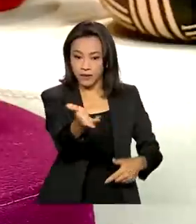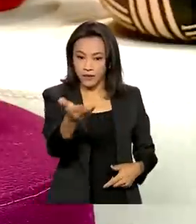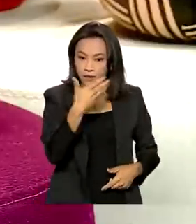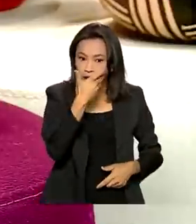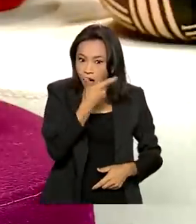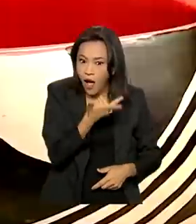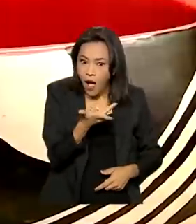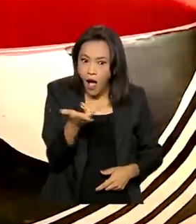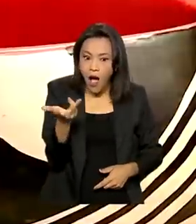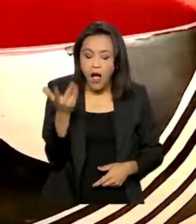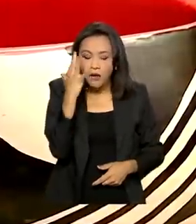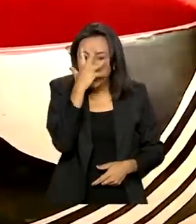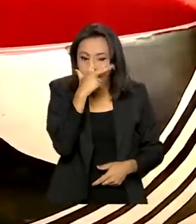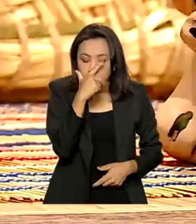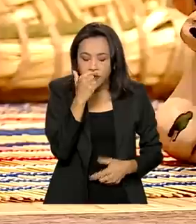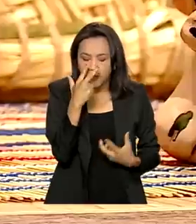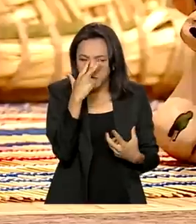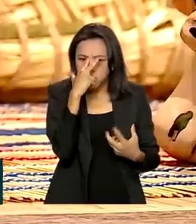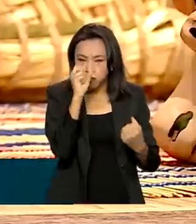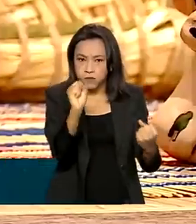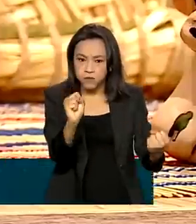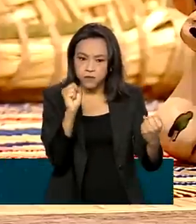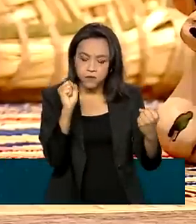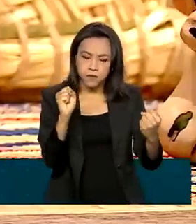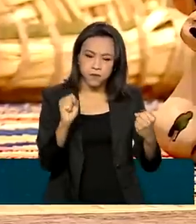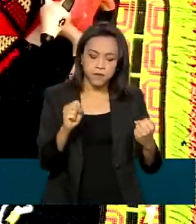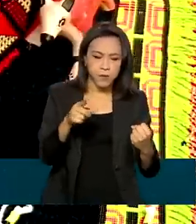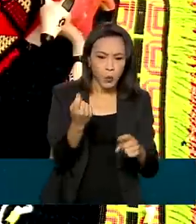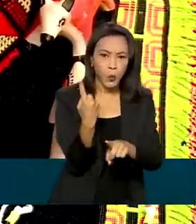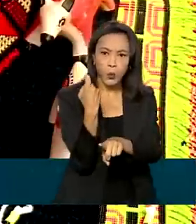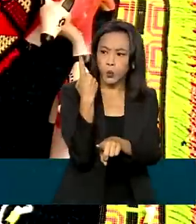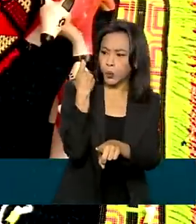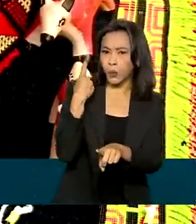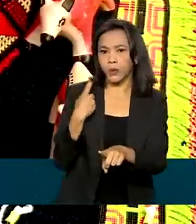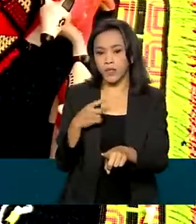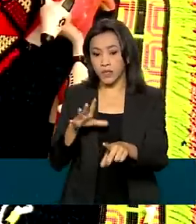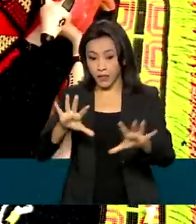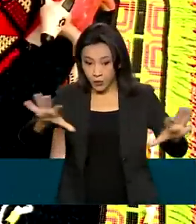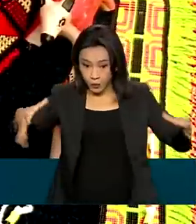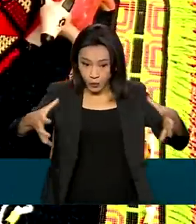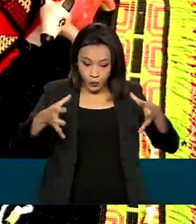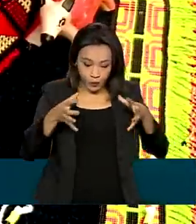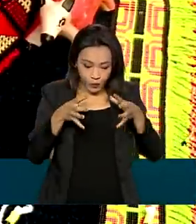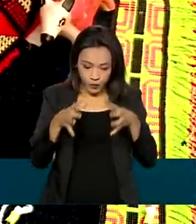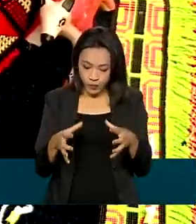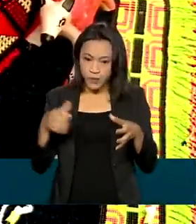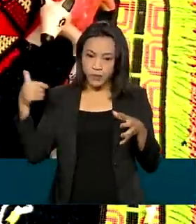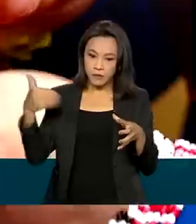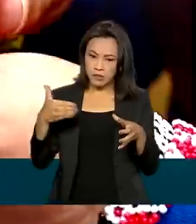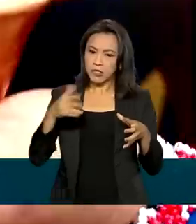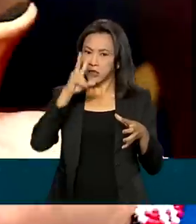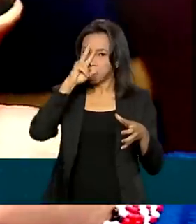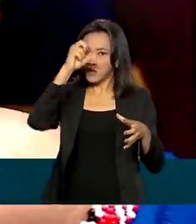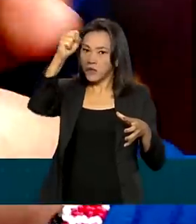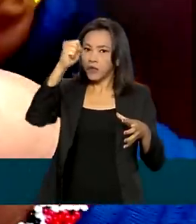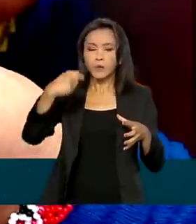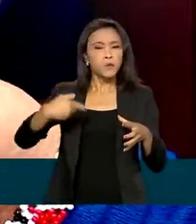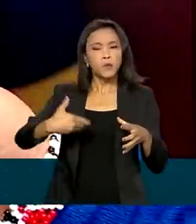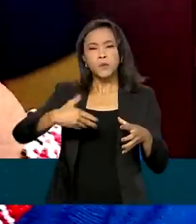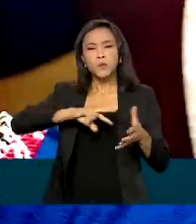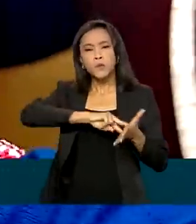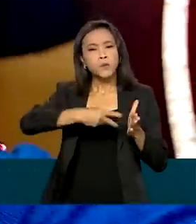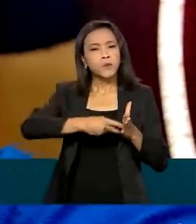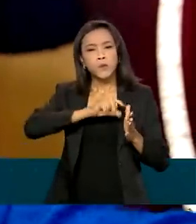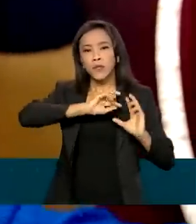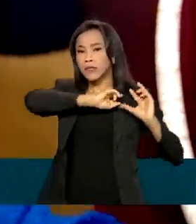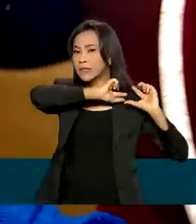pelas cores vivas, grafismos e originalidade. Mas o conjunto ganha força pelo que representa a tradição dos